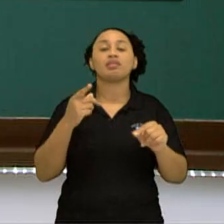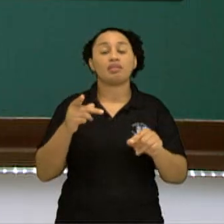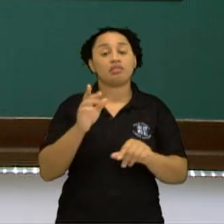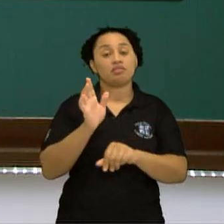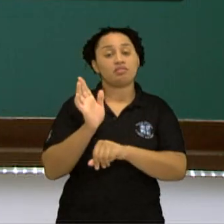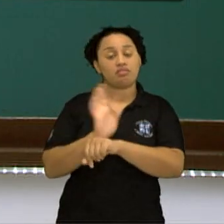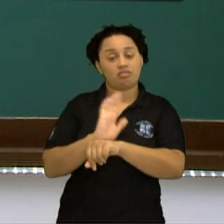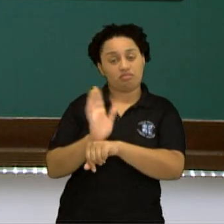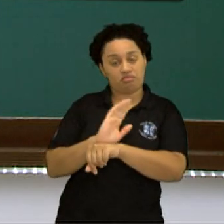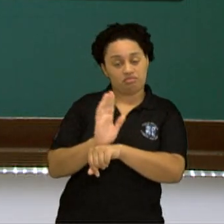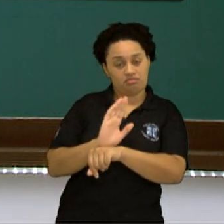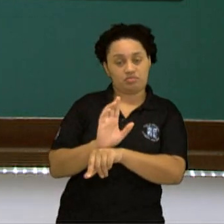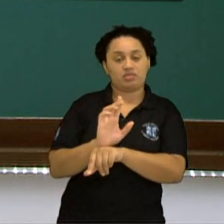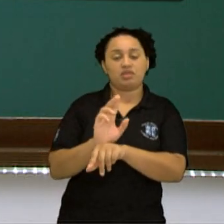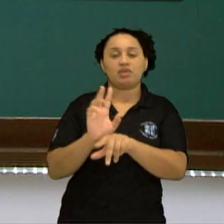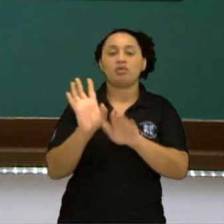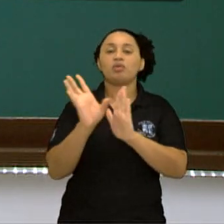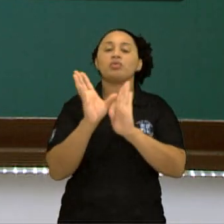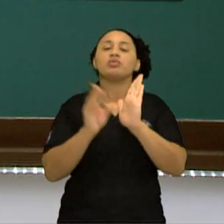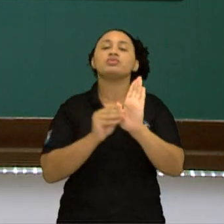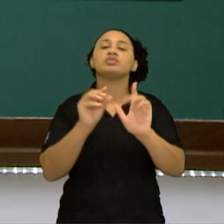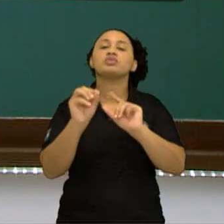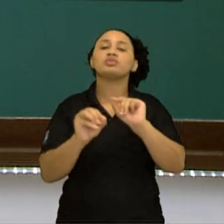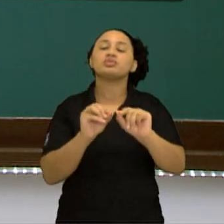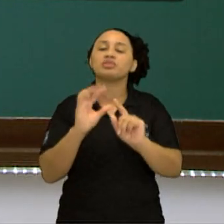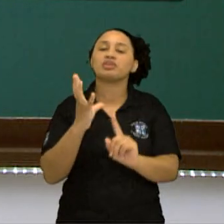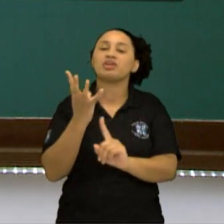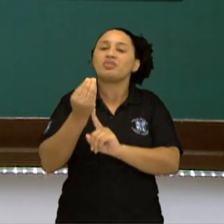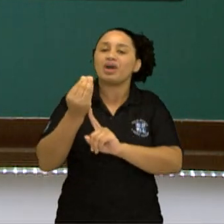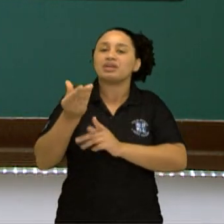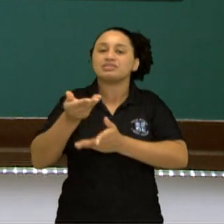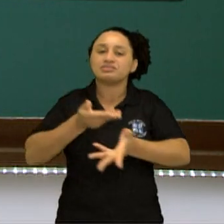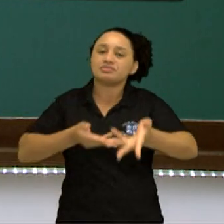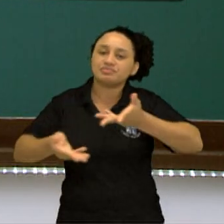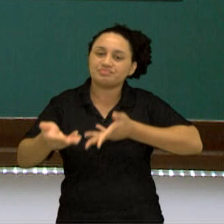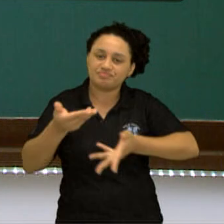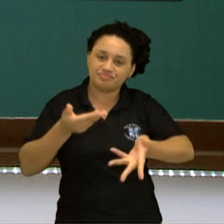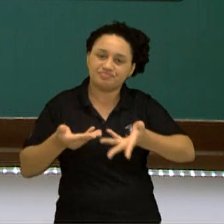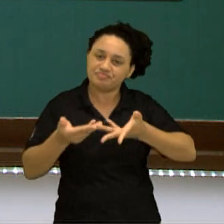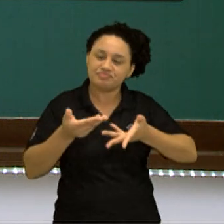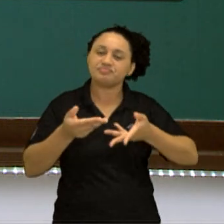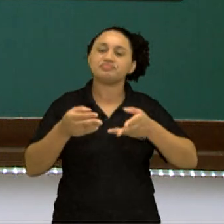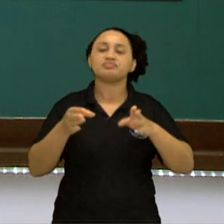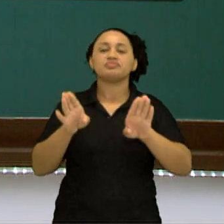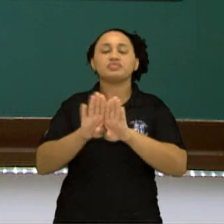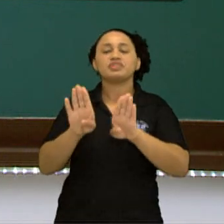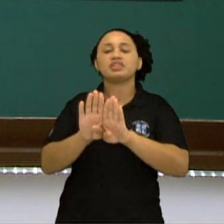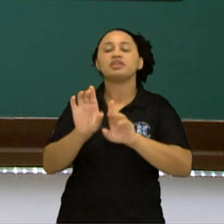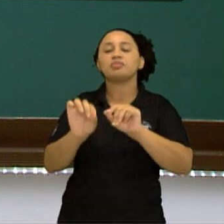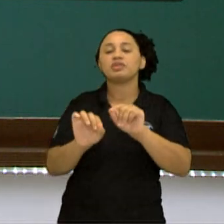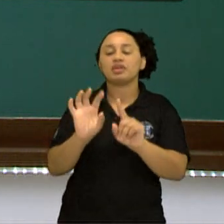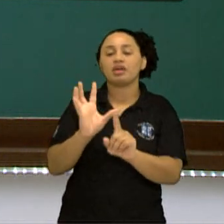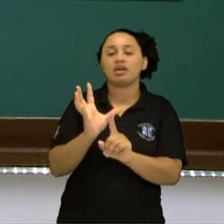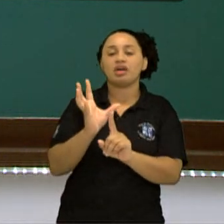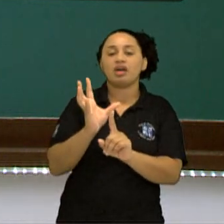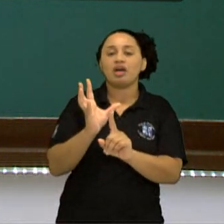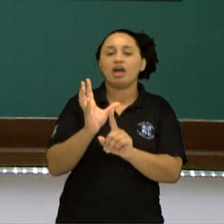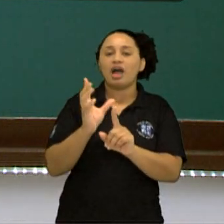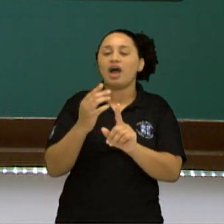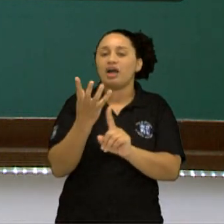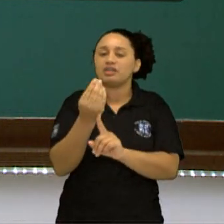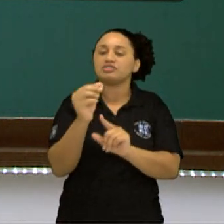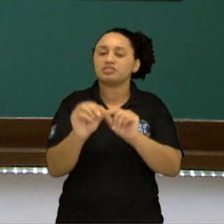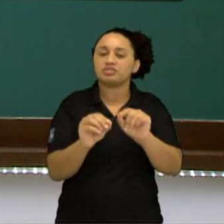vídeo, nós falamos sobre a arte participativa e as obras de Yoko